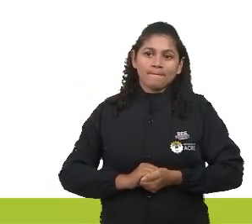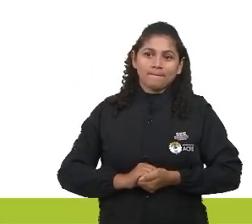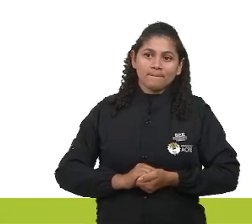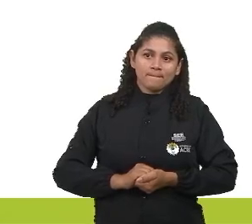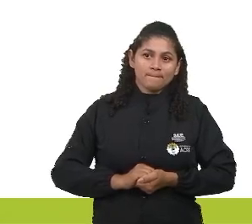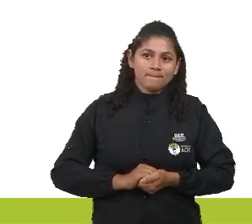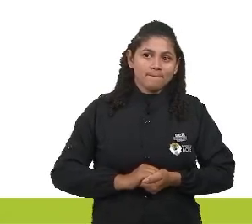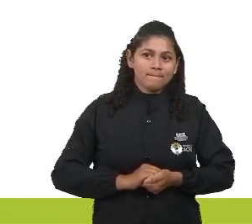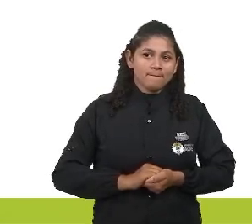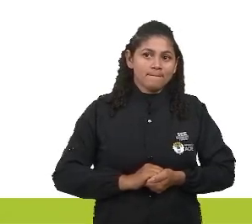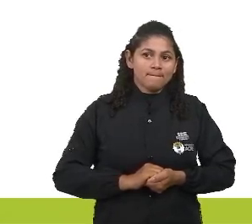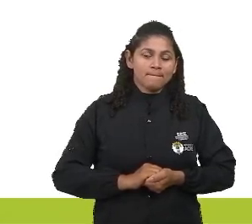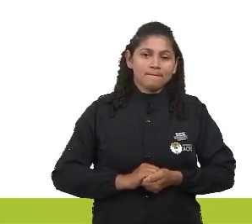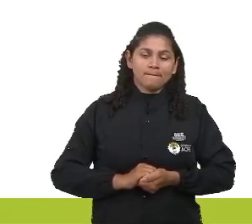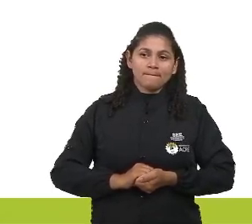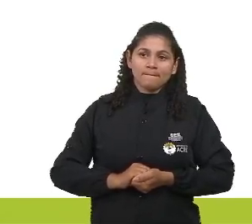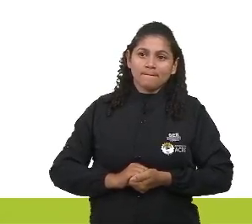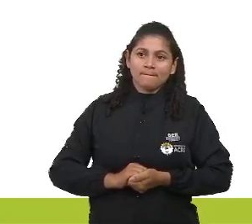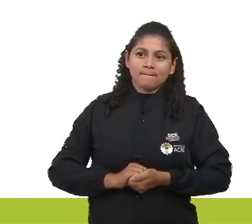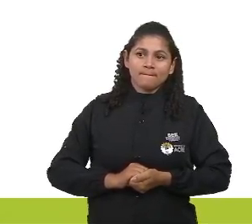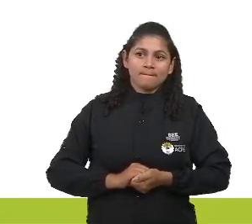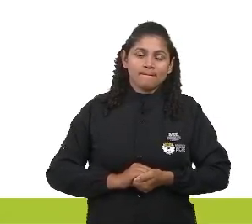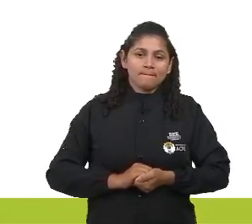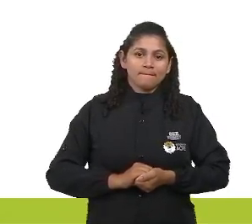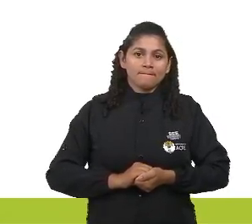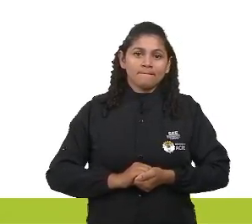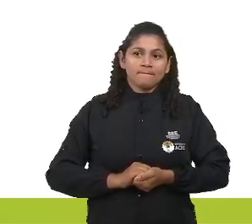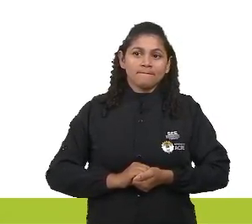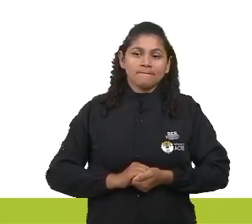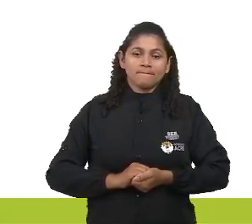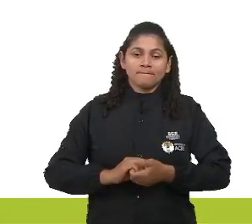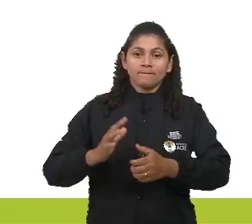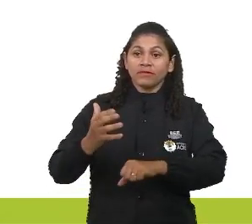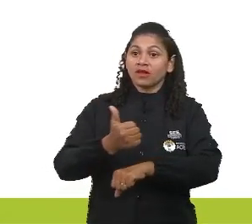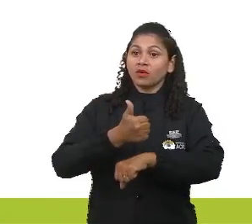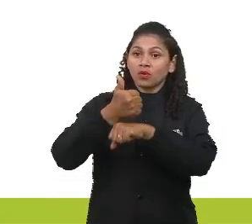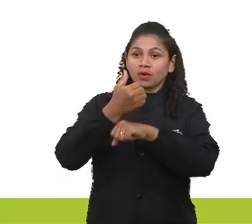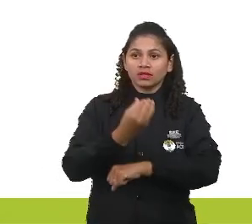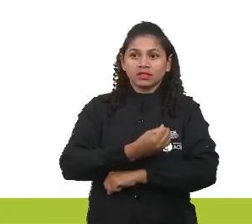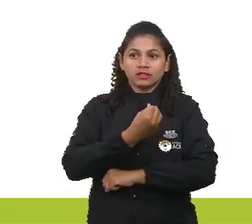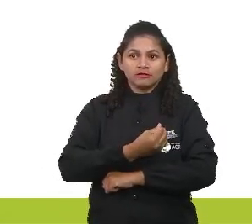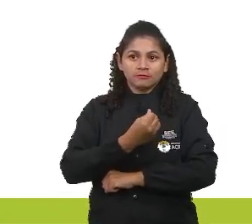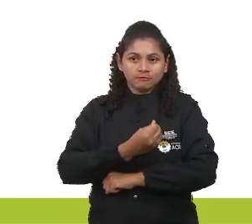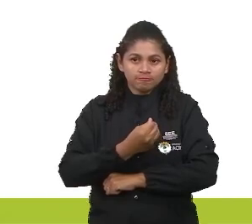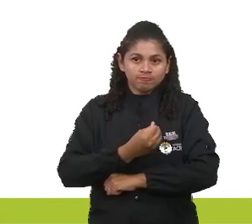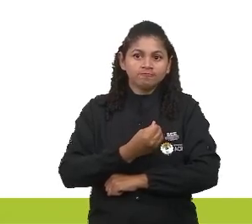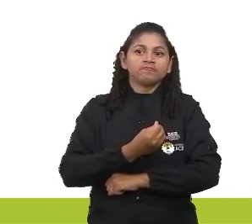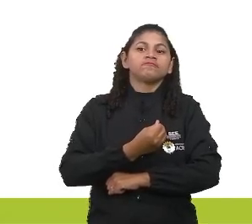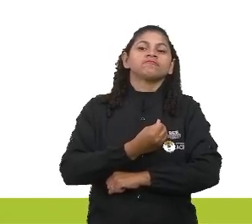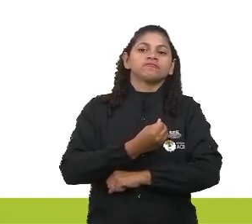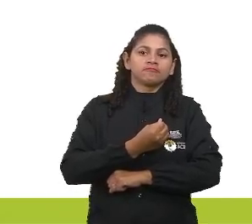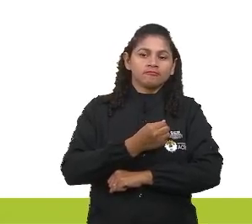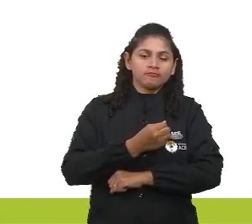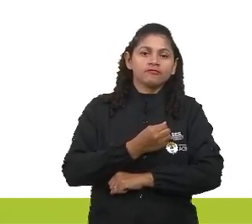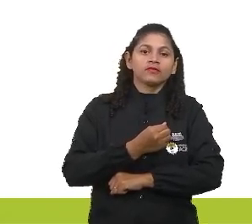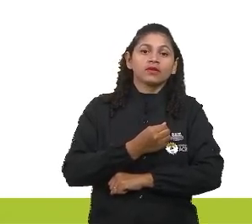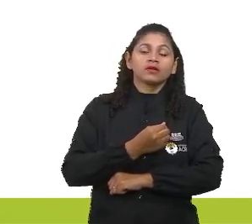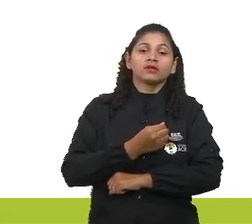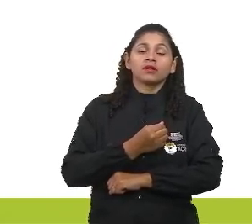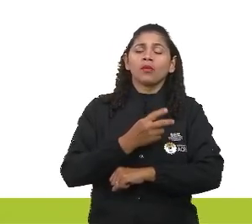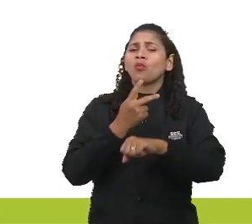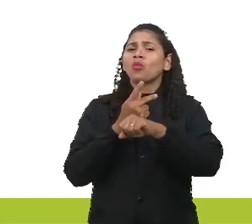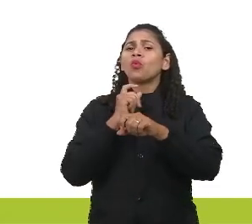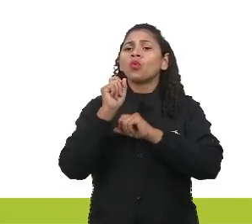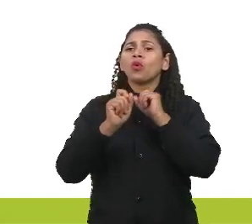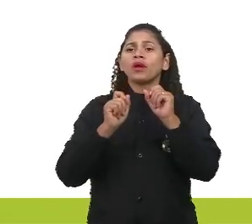Prevenção. Beleza? Belíssimo. Qualidade de vida no aspecto da saúde. Qualidade de vida é essa que eu estou buscando quem?